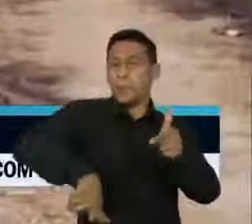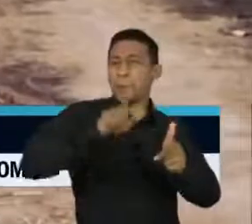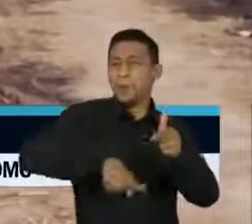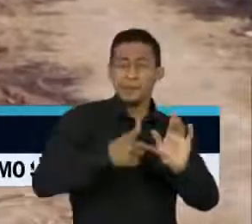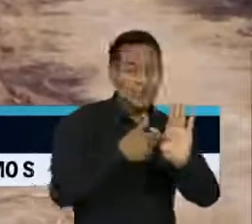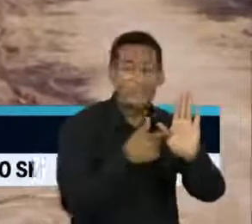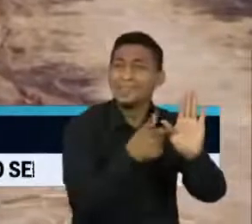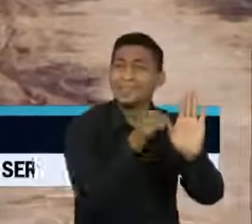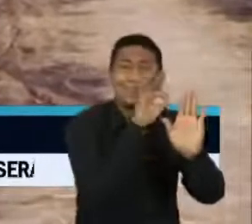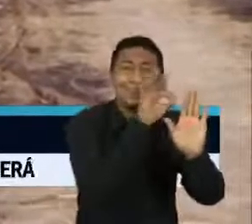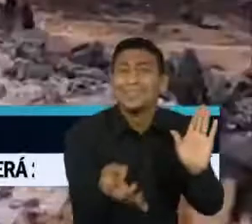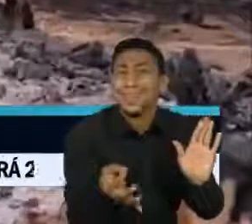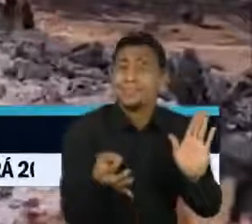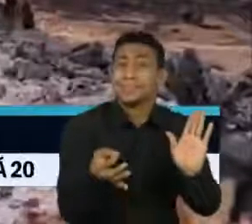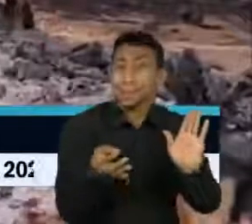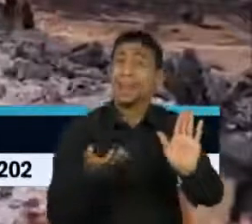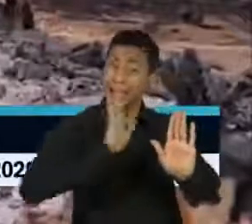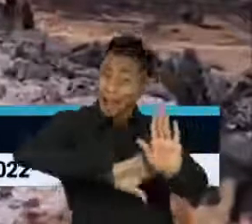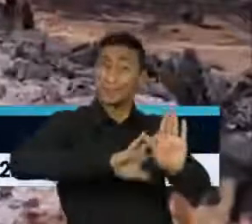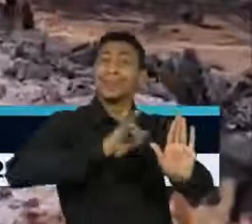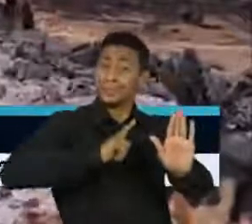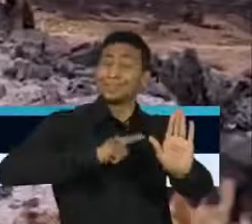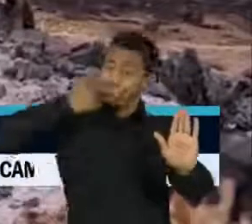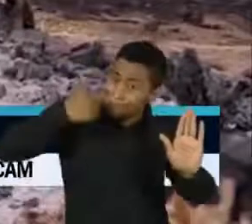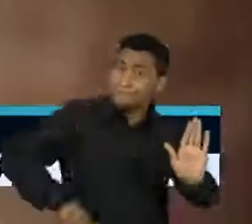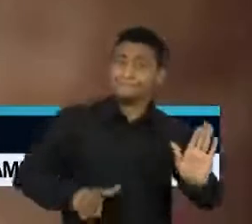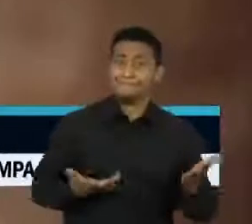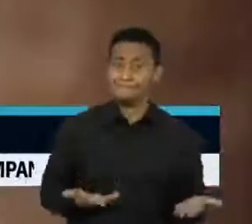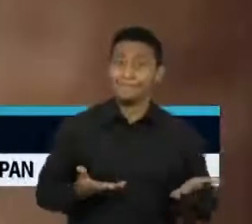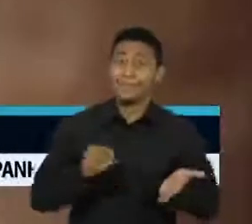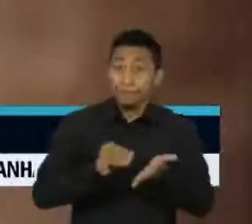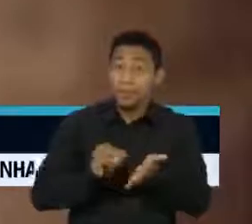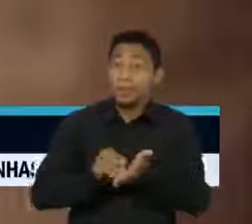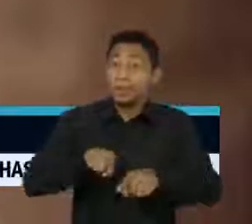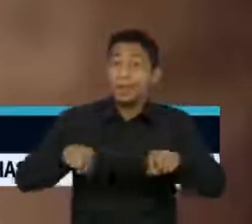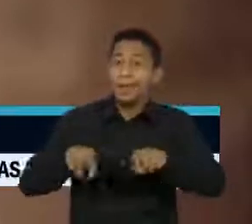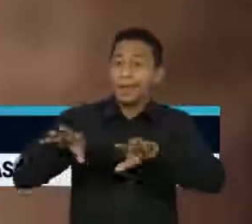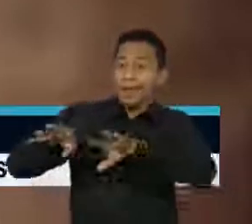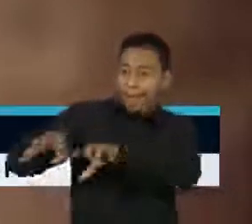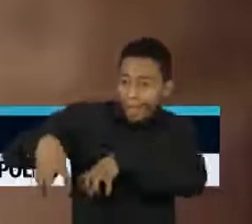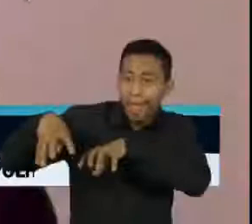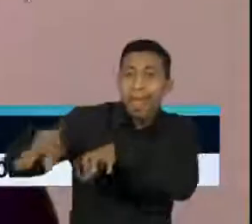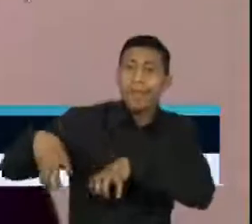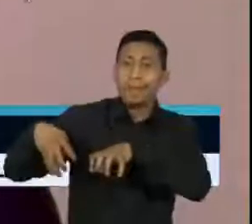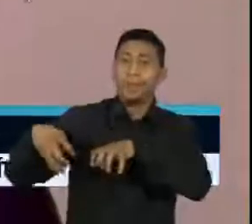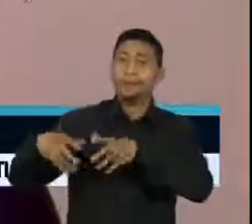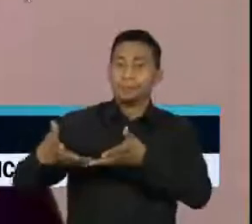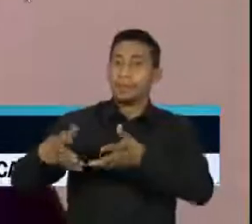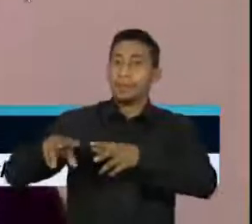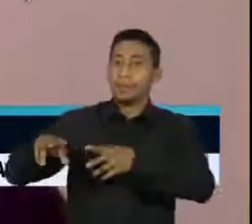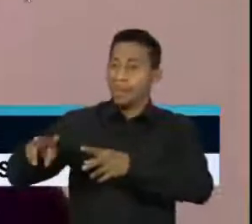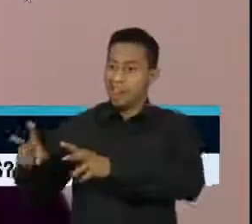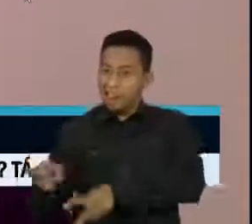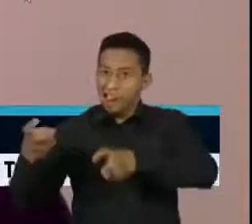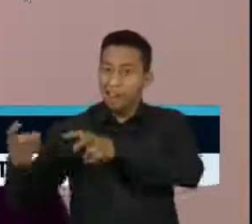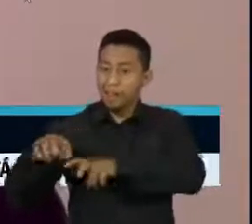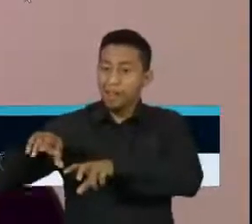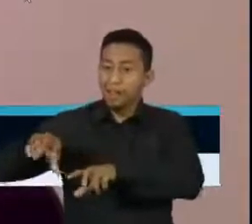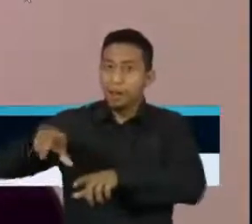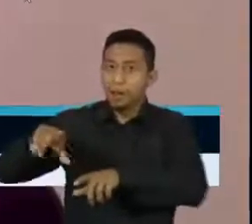de extração de recursos e sem limites acaba fazendo com que